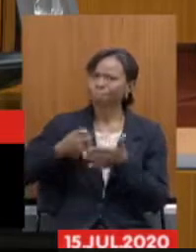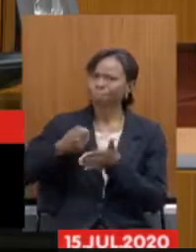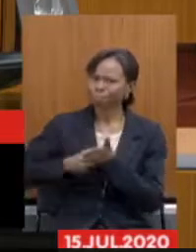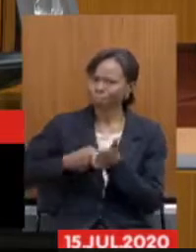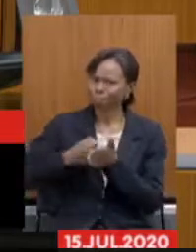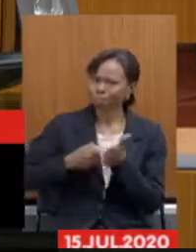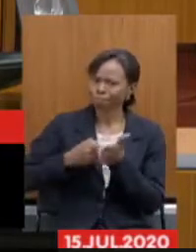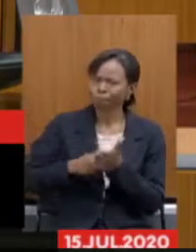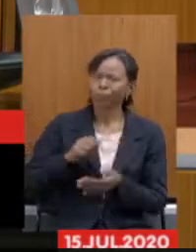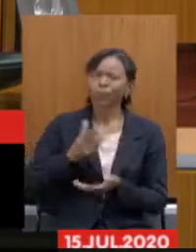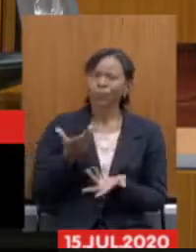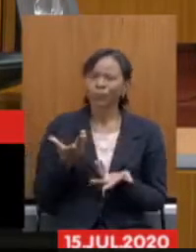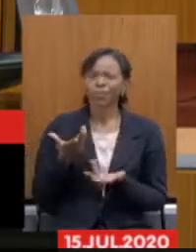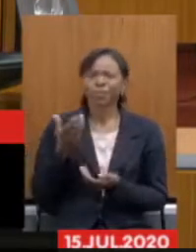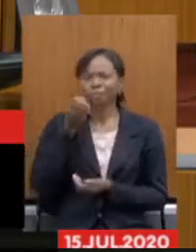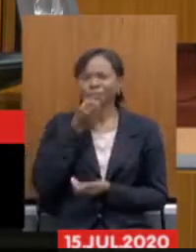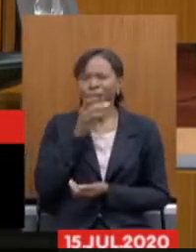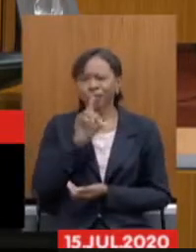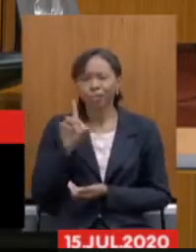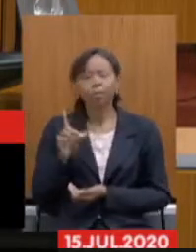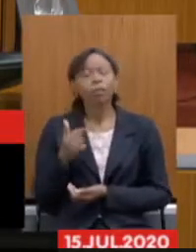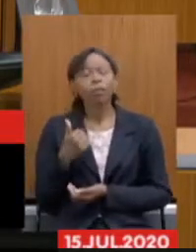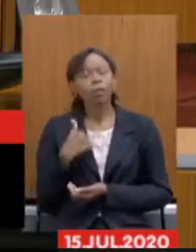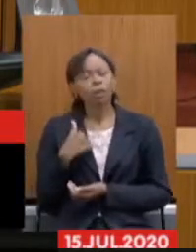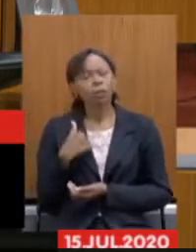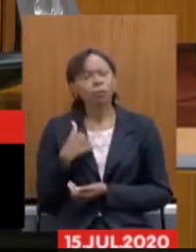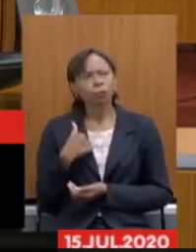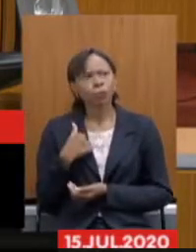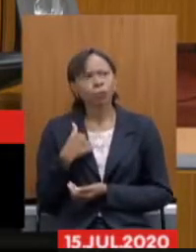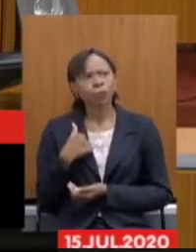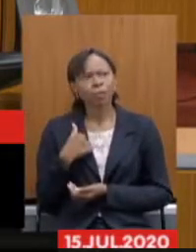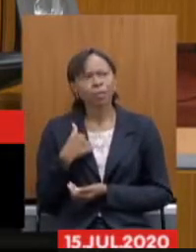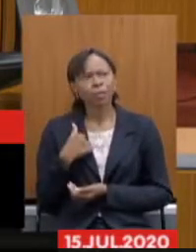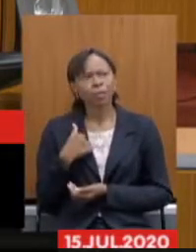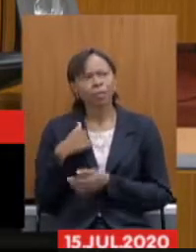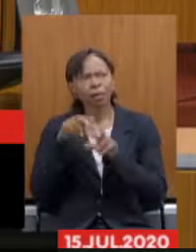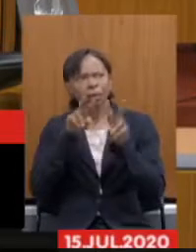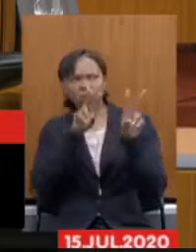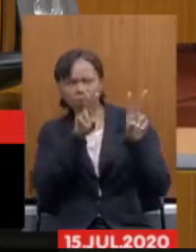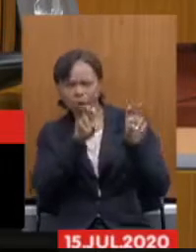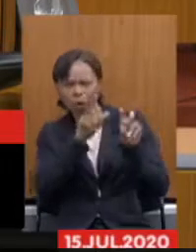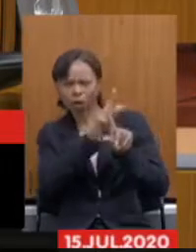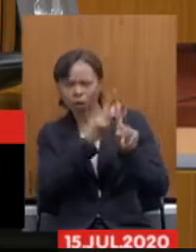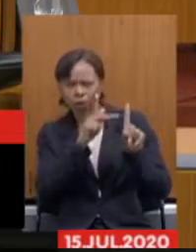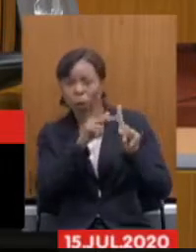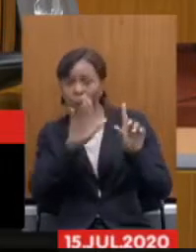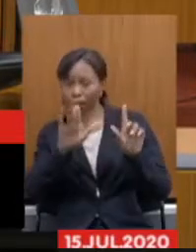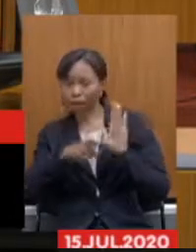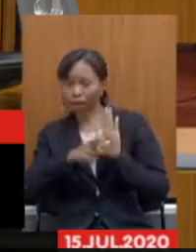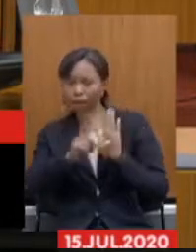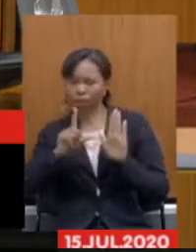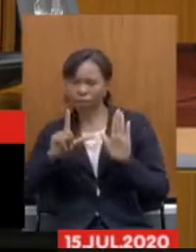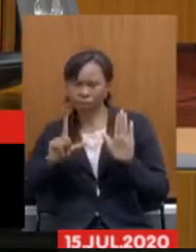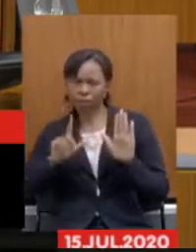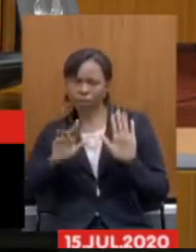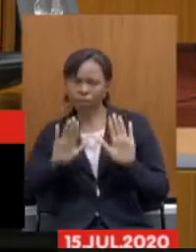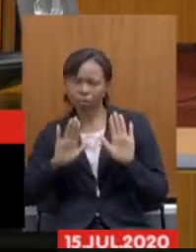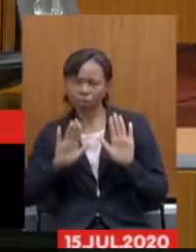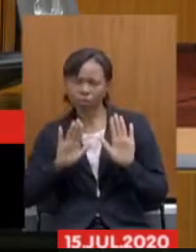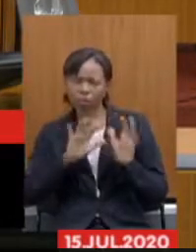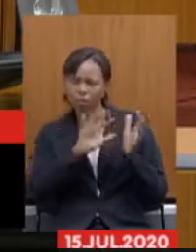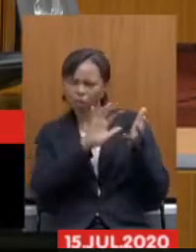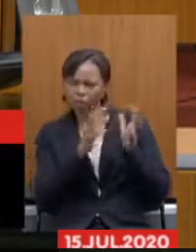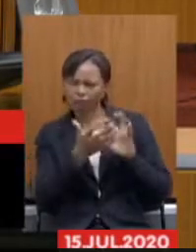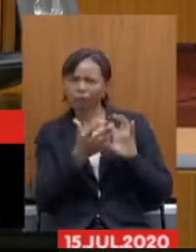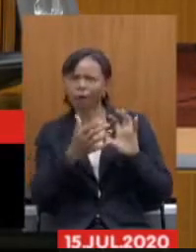servidores públicos eu antes de entrar na questão da reforma provavelmente dita que entrar